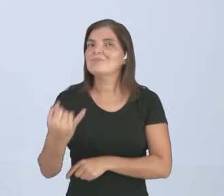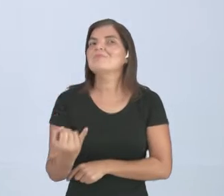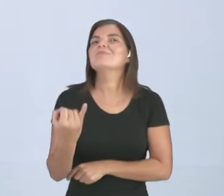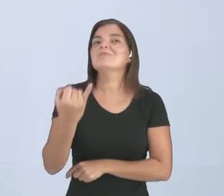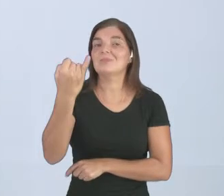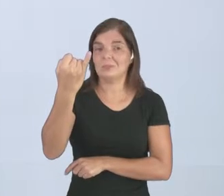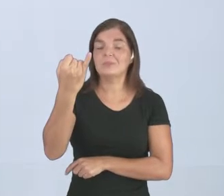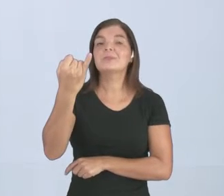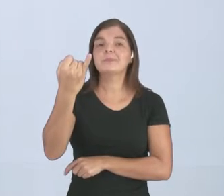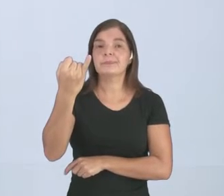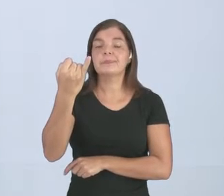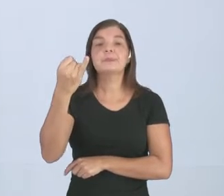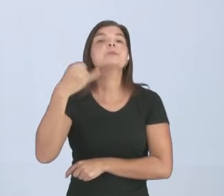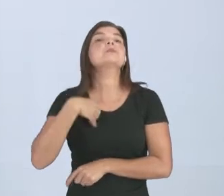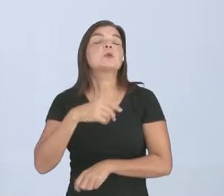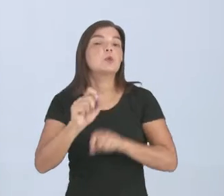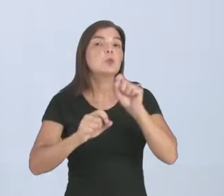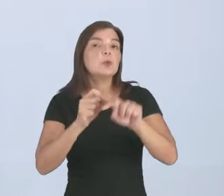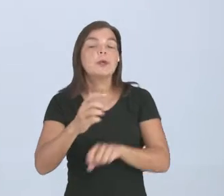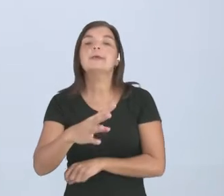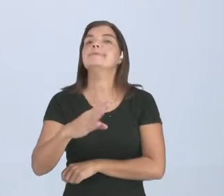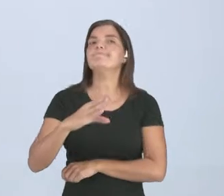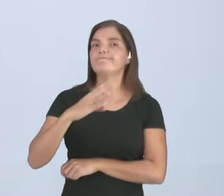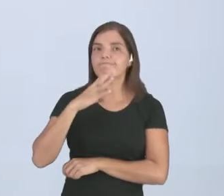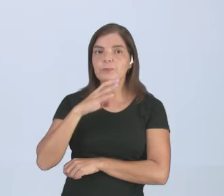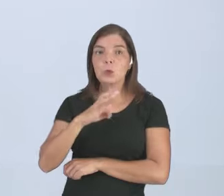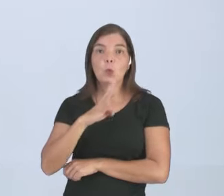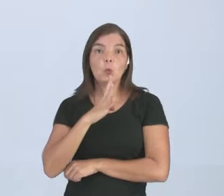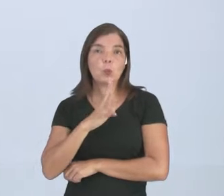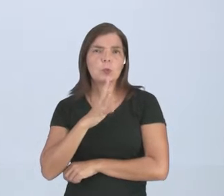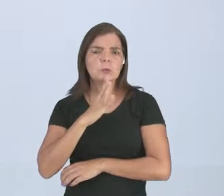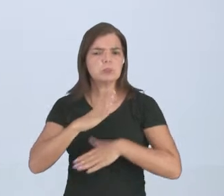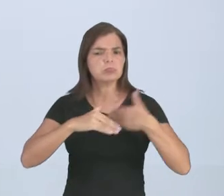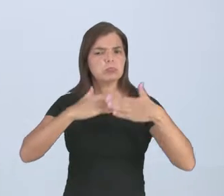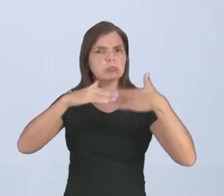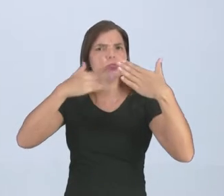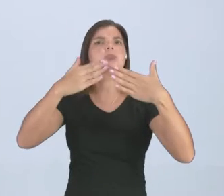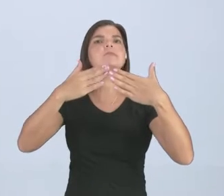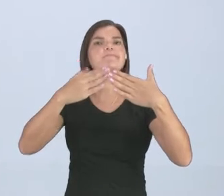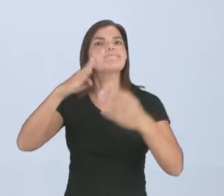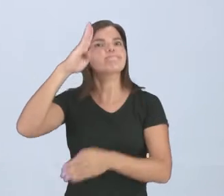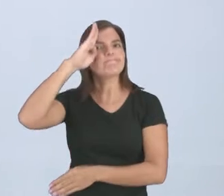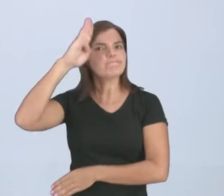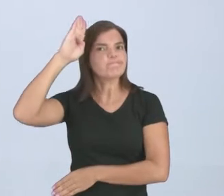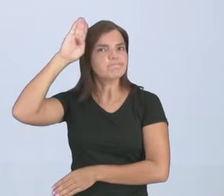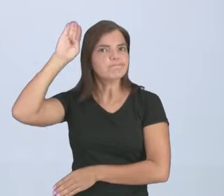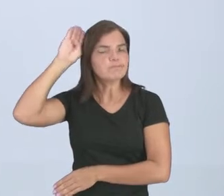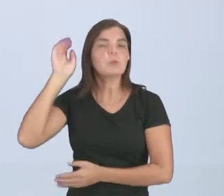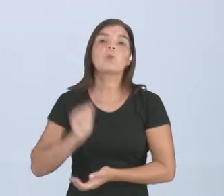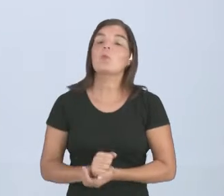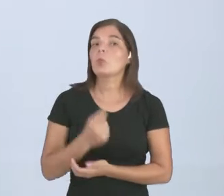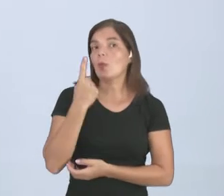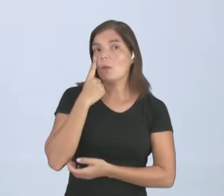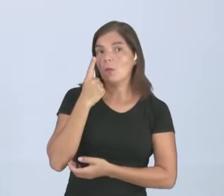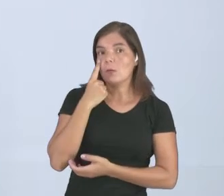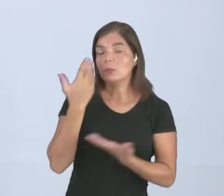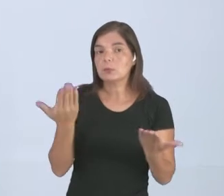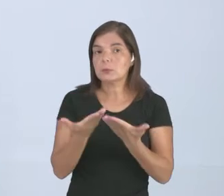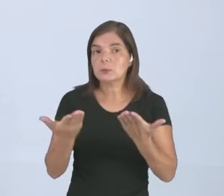para o nosso conhecimento e crescimento acadêmico. Certo, pessoal? Então, vamos lá.